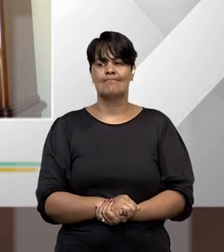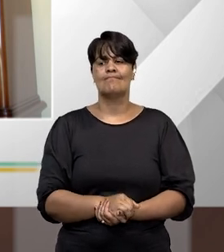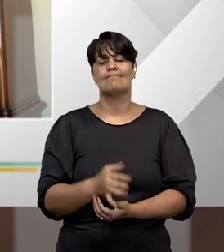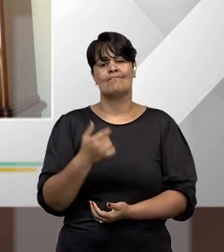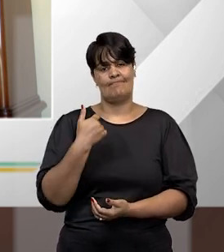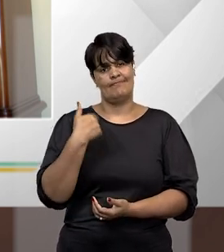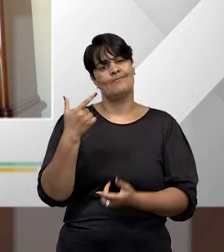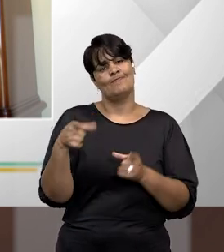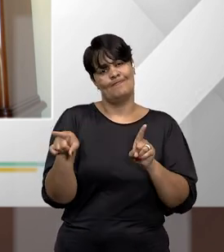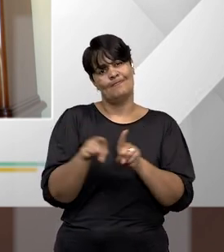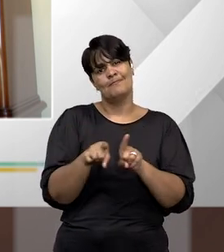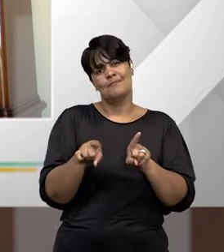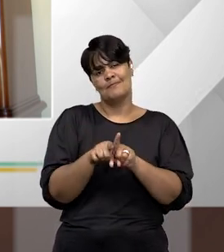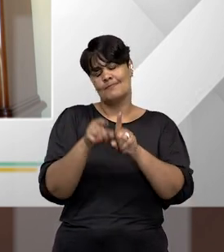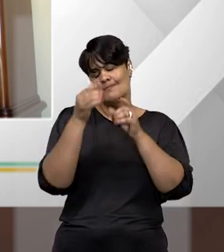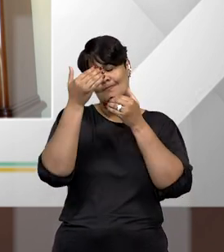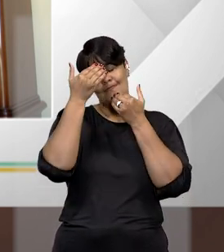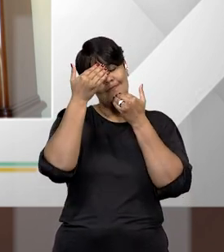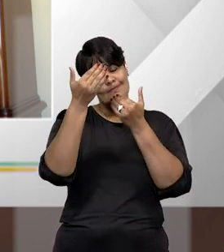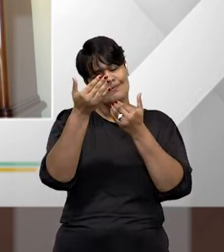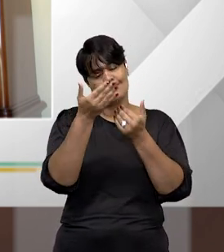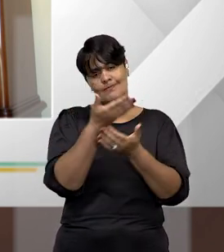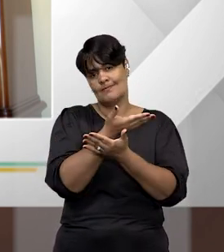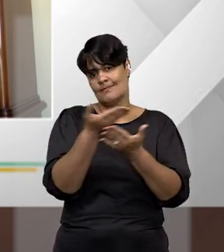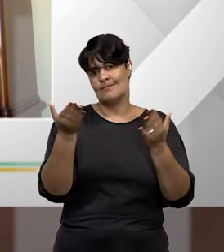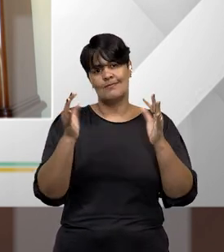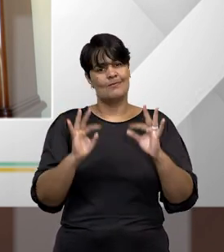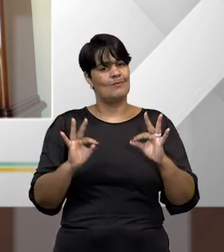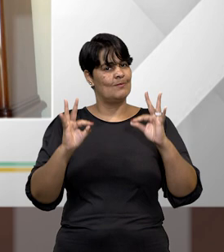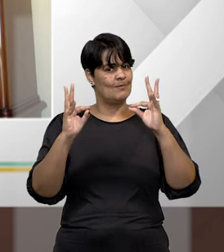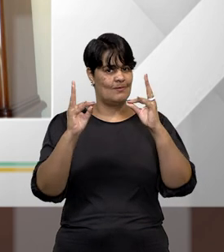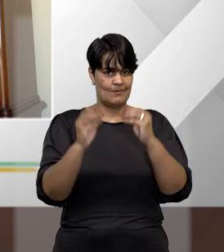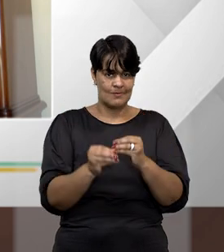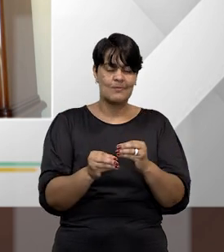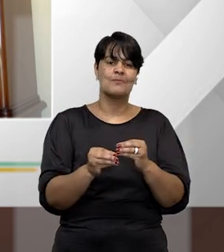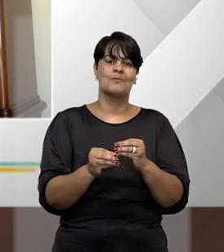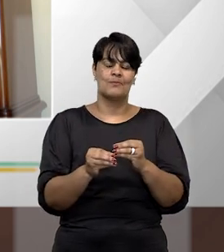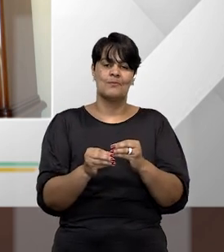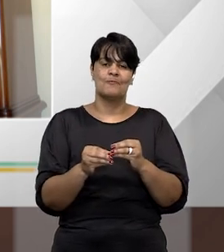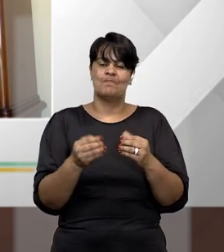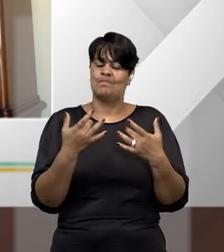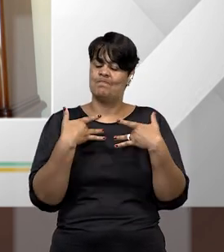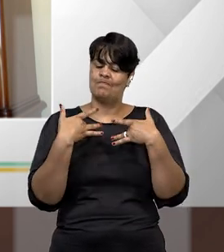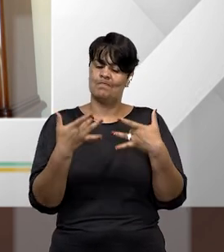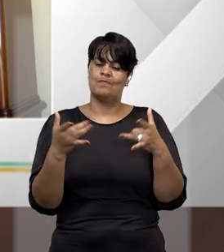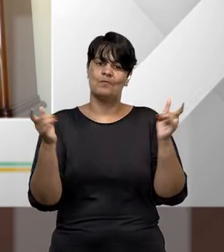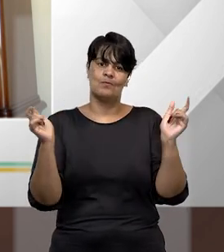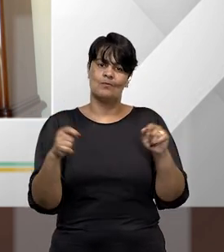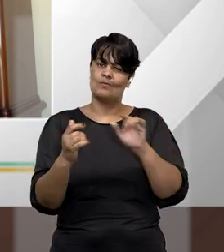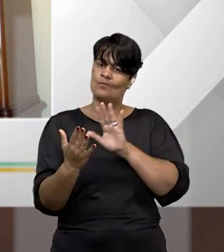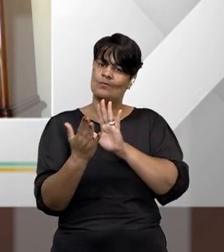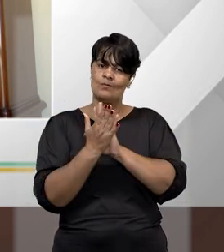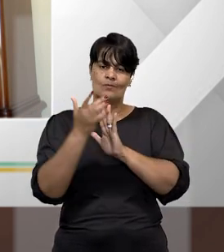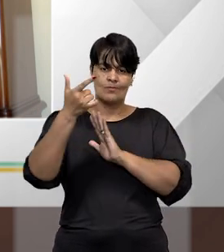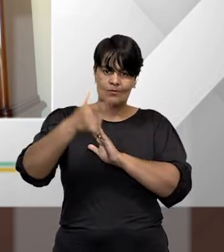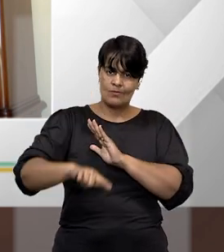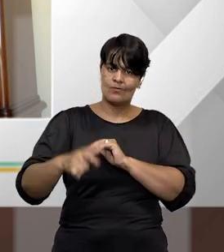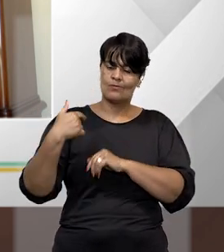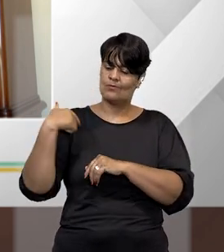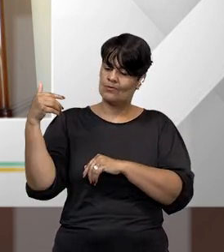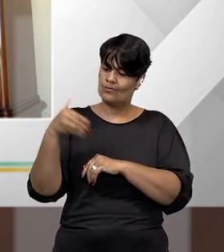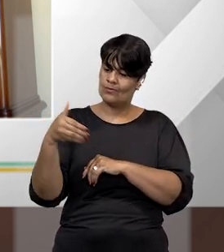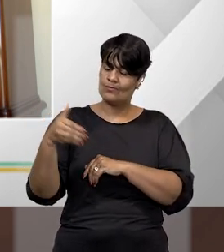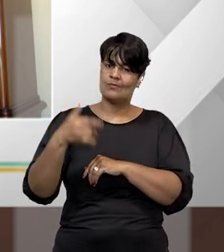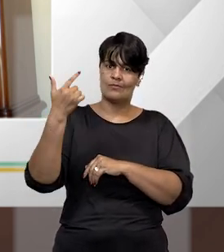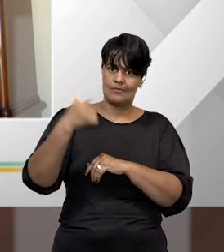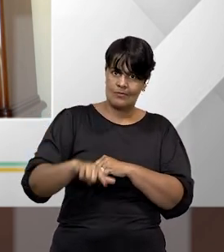agradecer o pessoal do Entender Direito e estou à disposição também para outros programas e espero que tenha sido